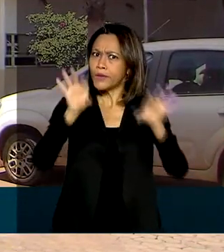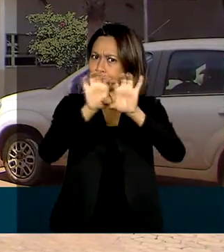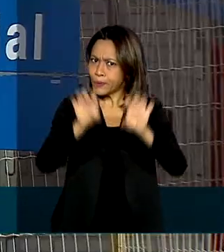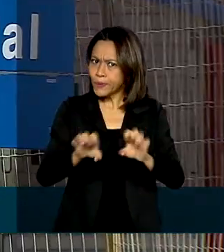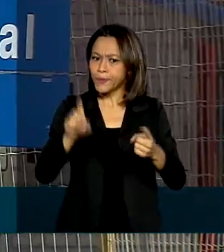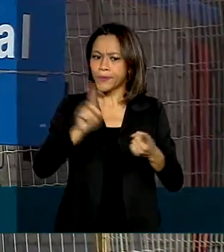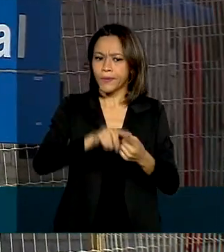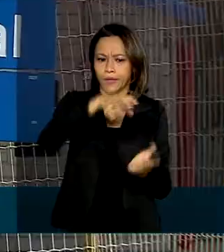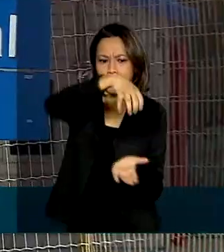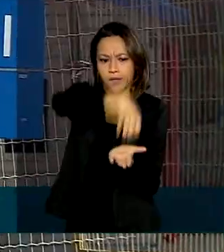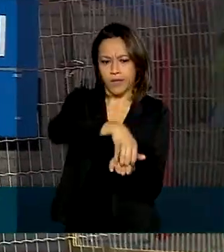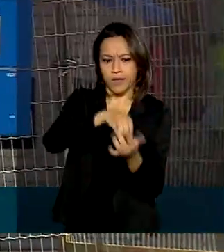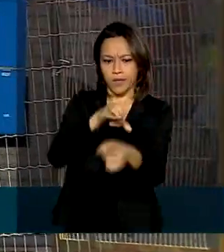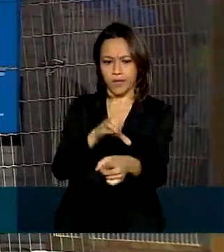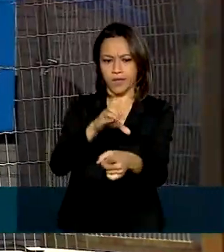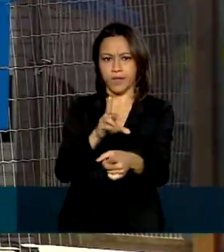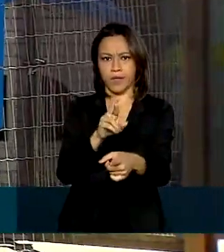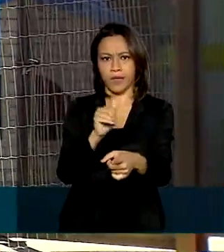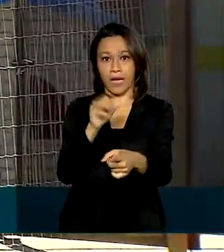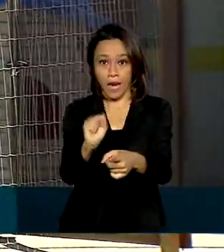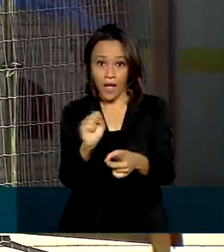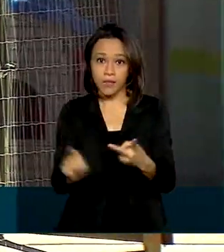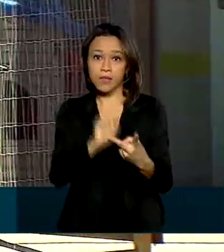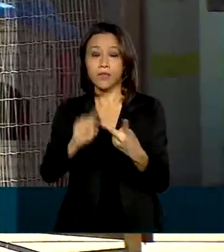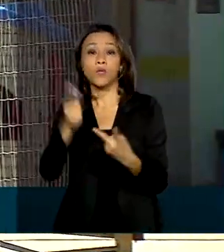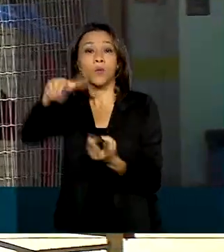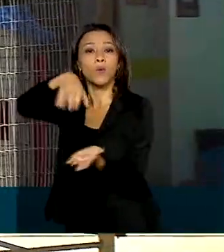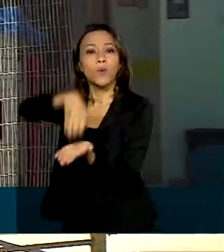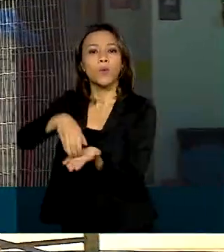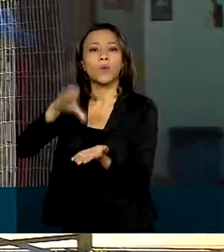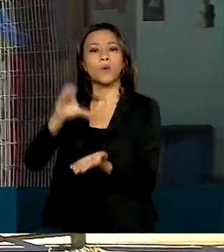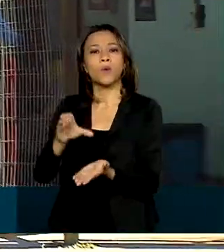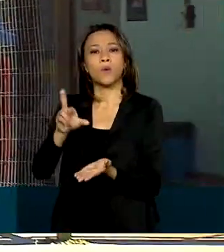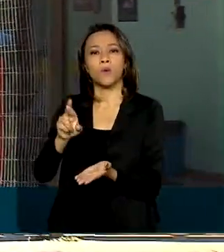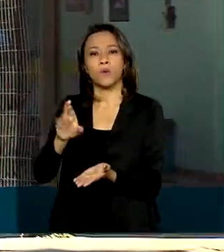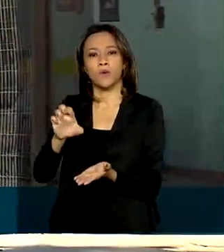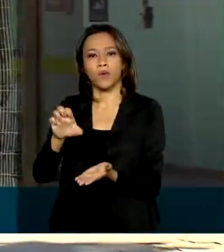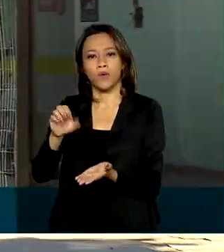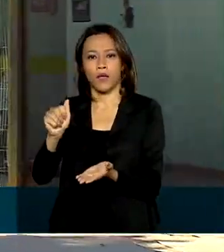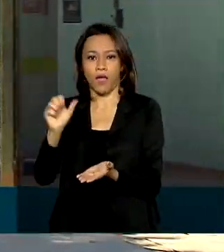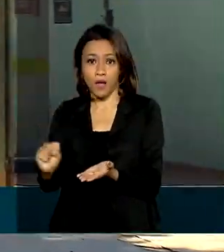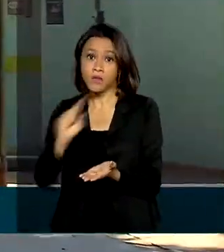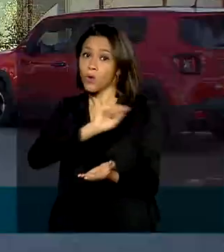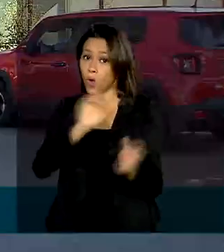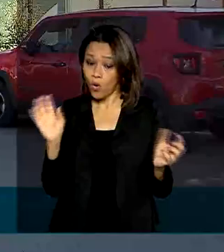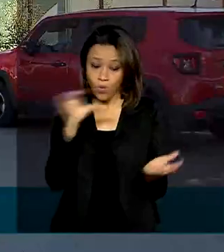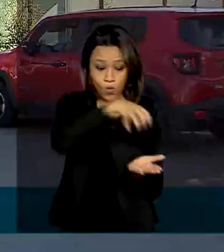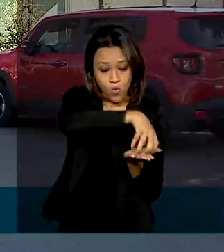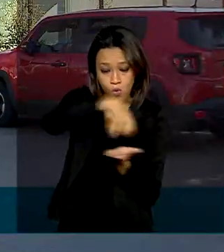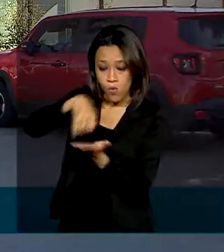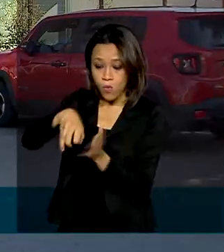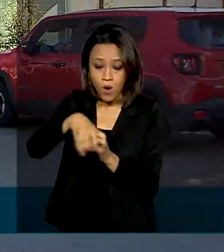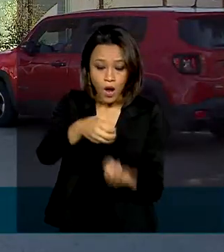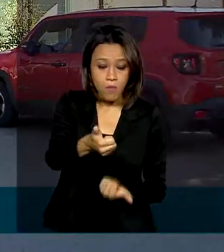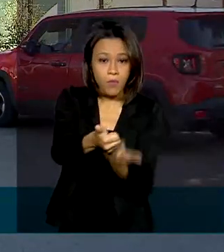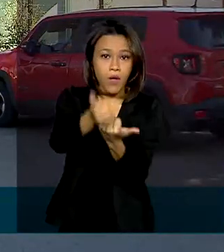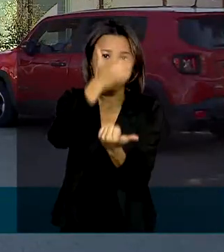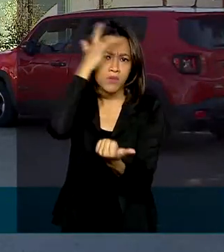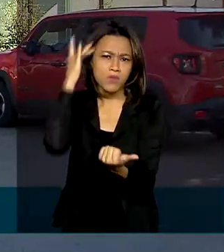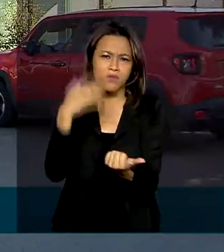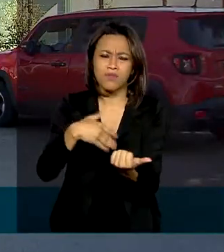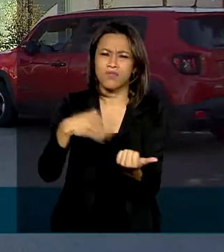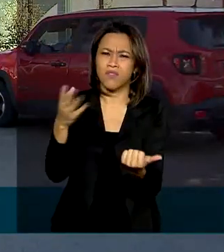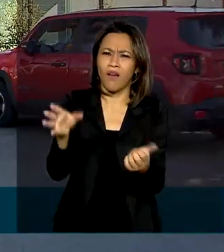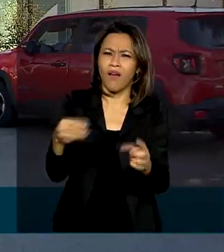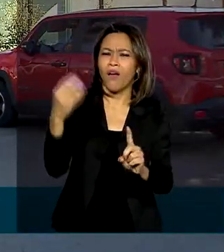como o CREAS e o CREAS, tudo para garantir o atendimento à população mais vulnerável. O dinheiro já chegou